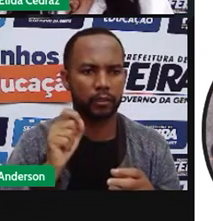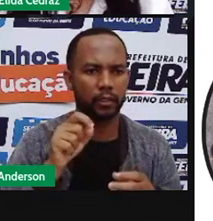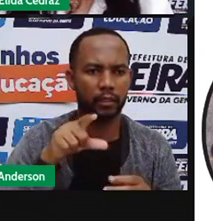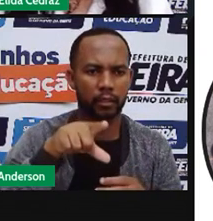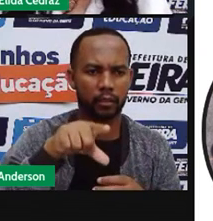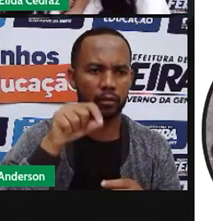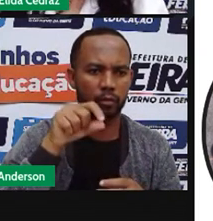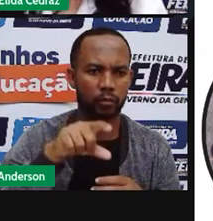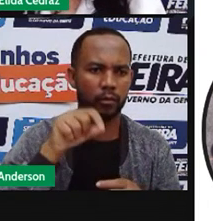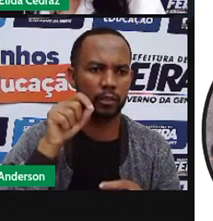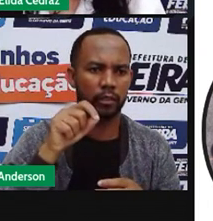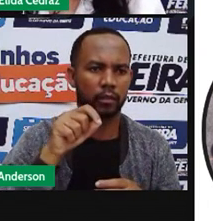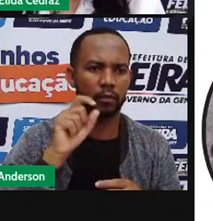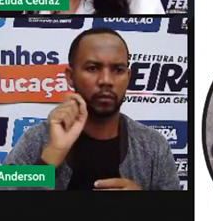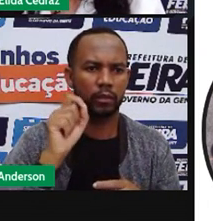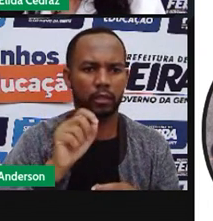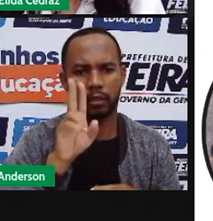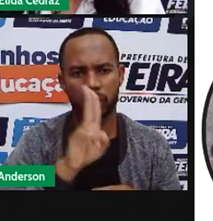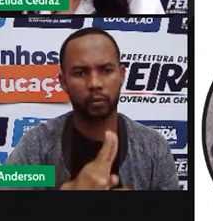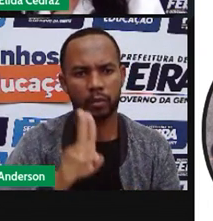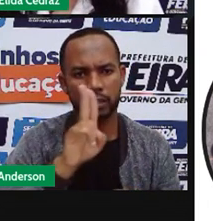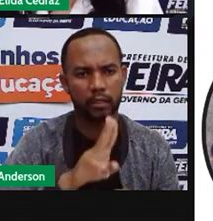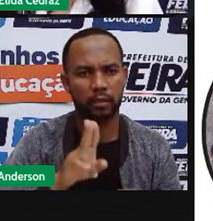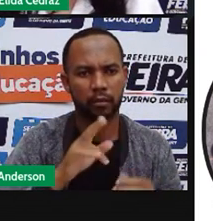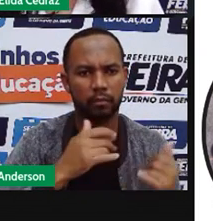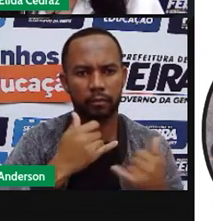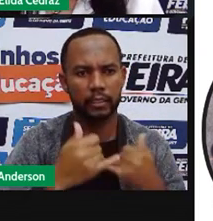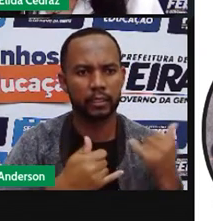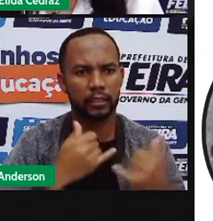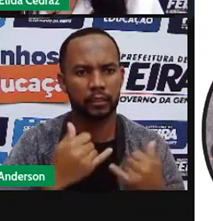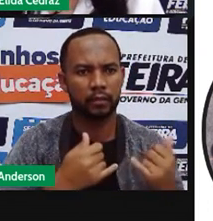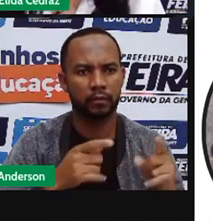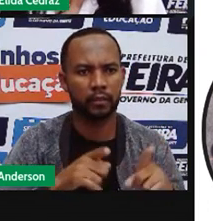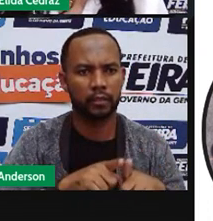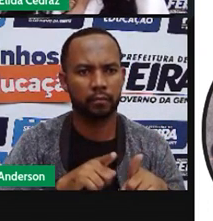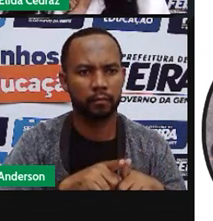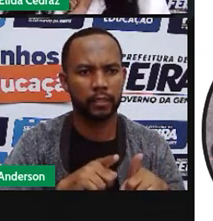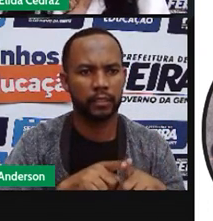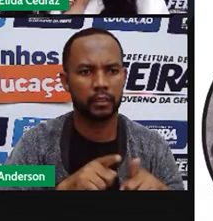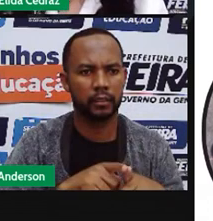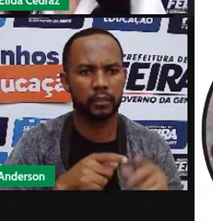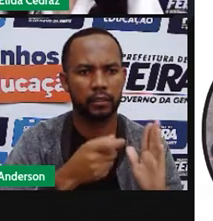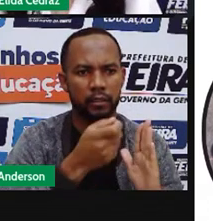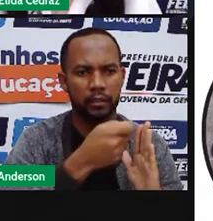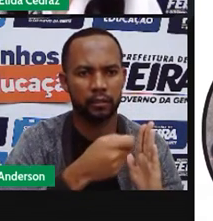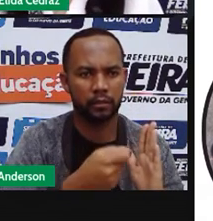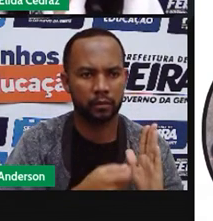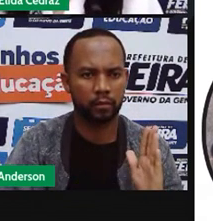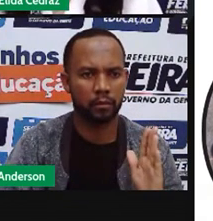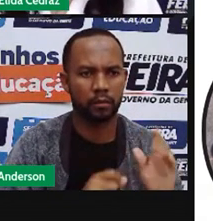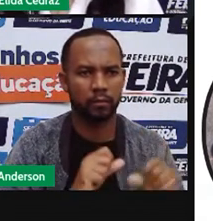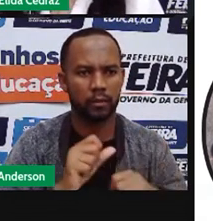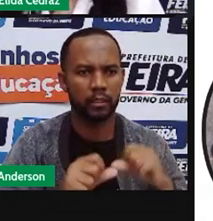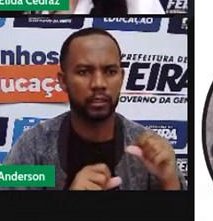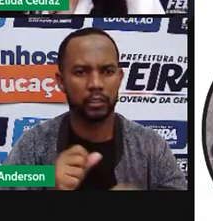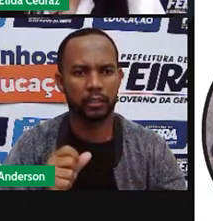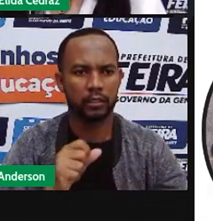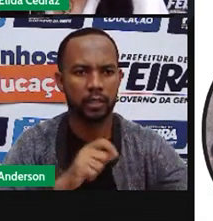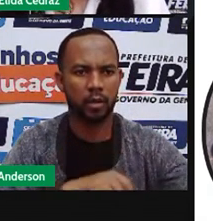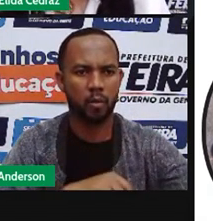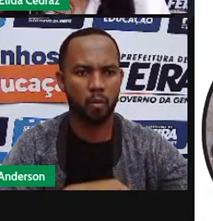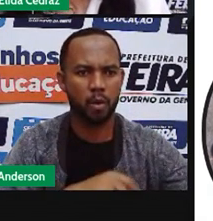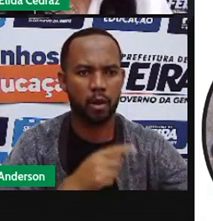mover da sombra utilizando um brinquedo e ele registrou a mudança a cada uma hora e